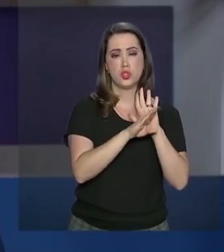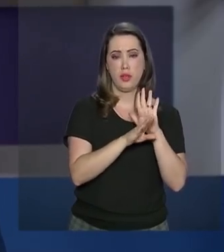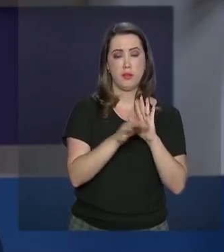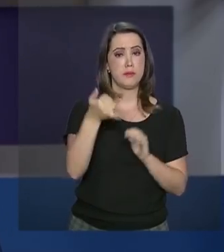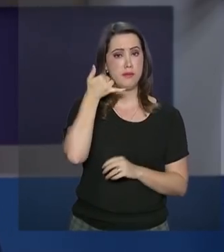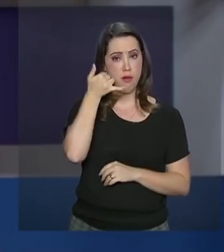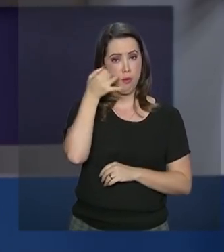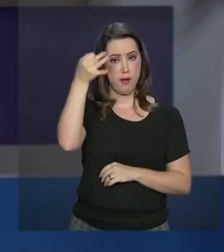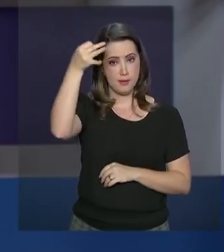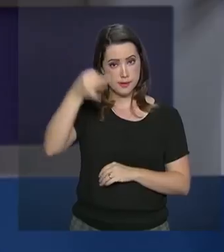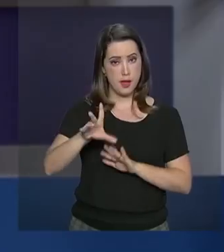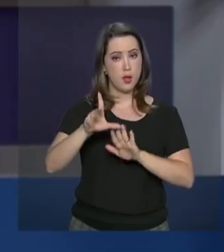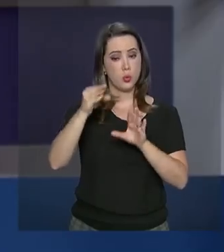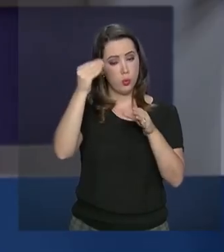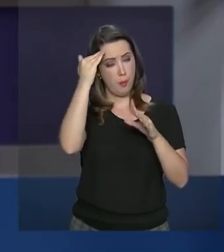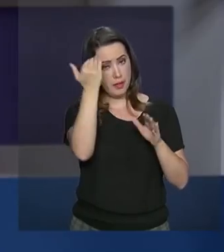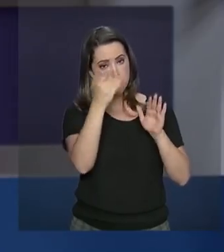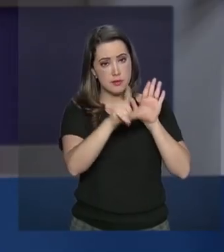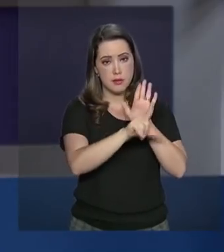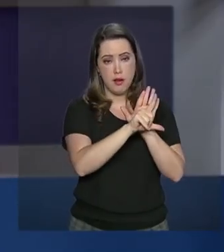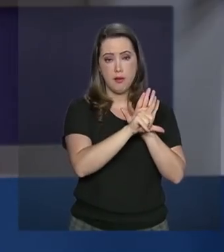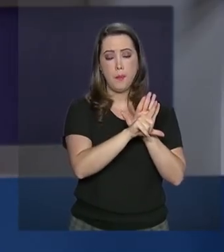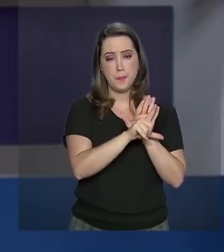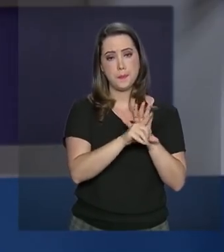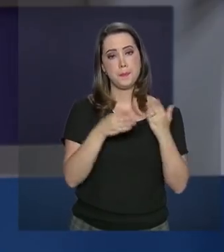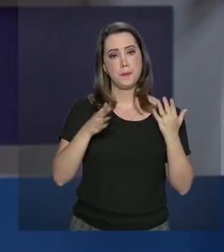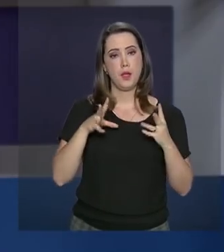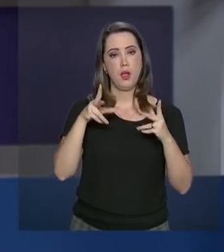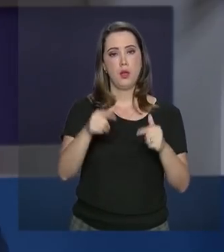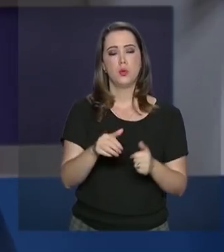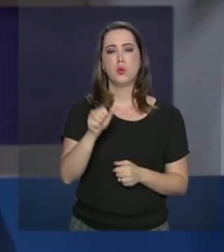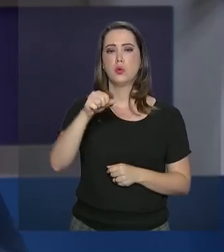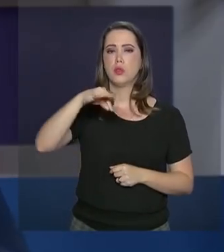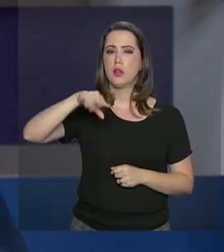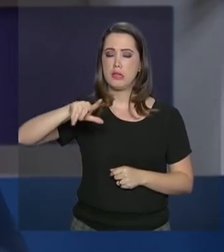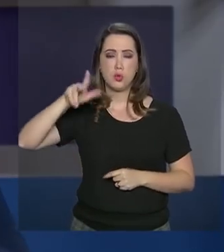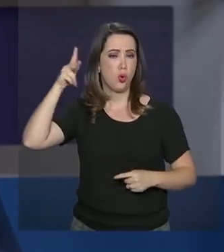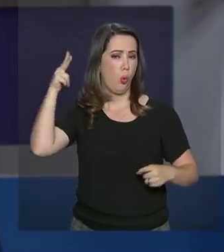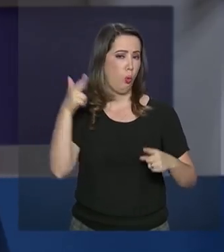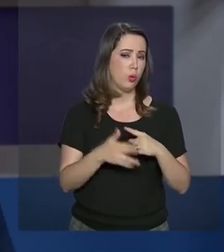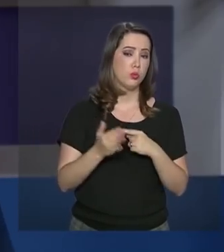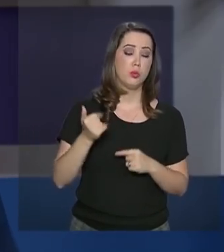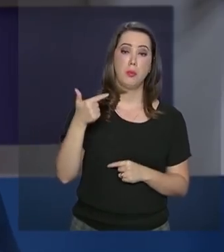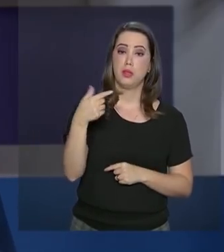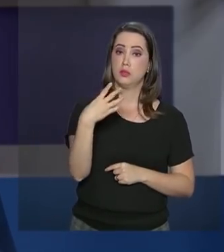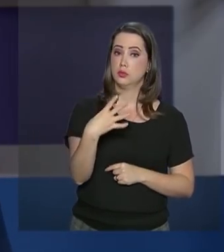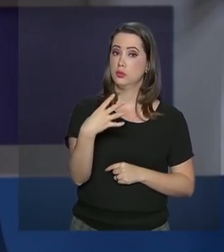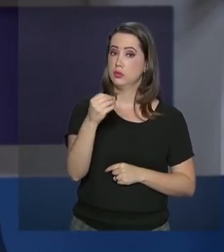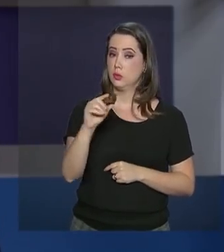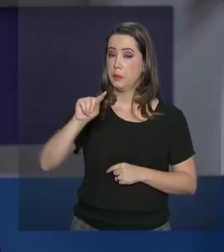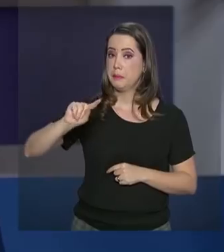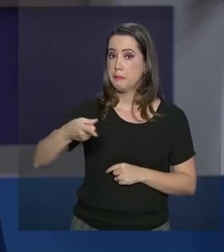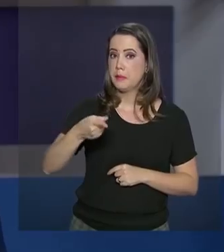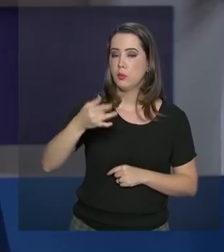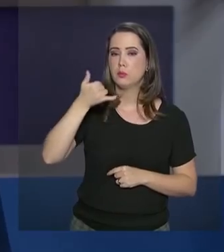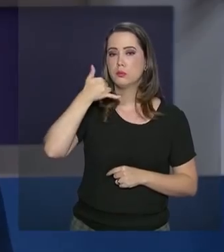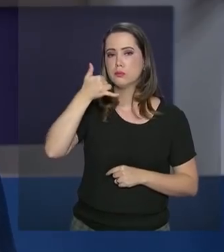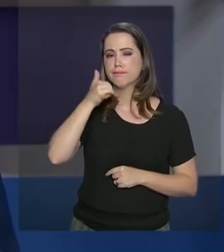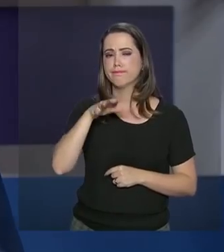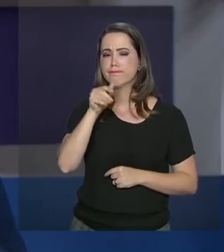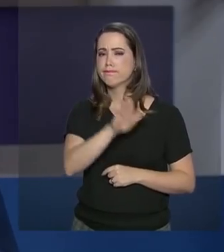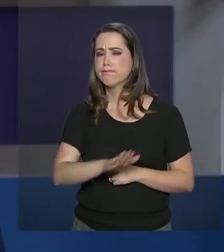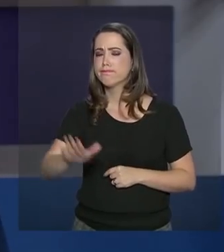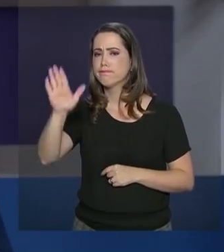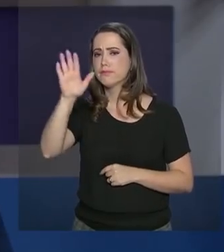legal da Agência Nacional de Telecomunicações. Ao todo, a Anatel já bloqueou mais de 240 mil telefones em todo o Brasil.